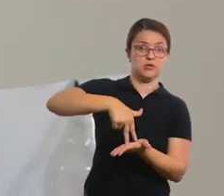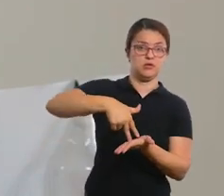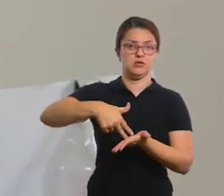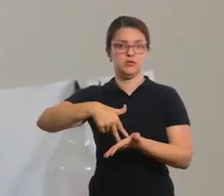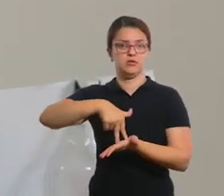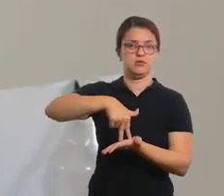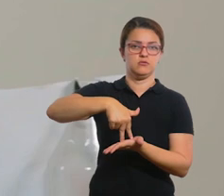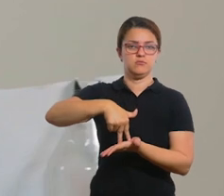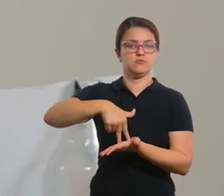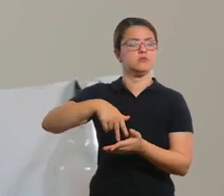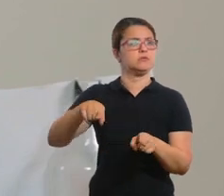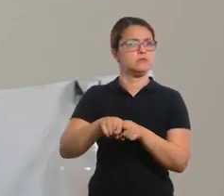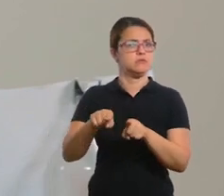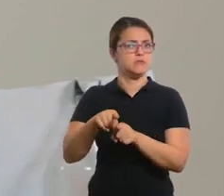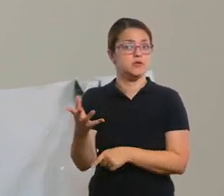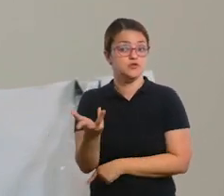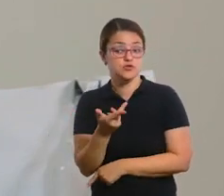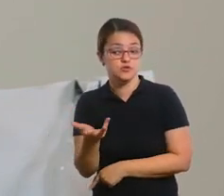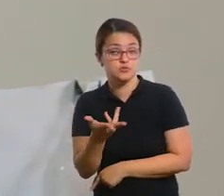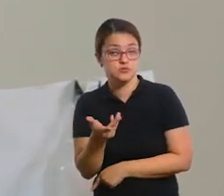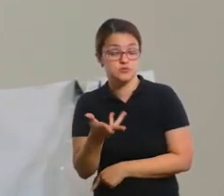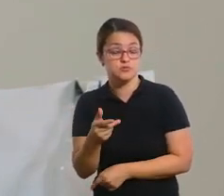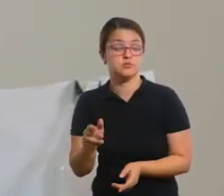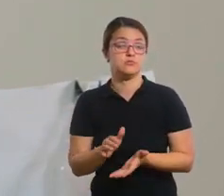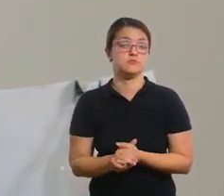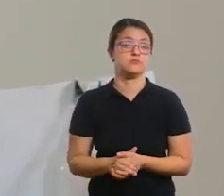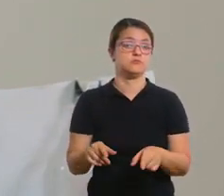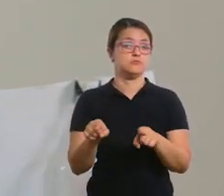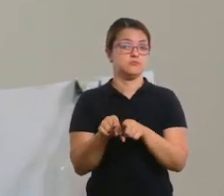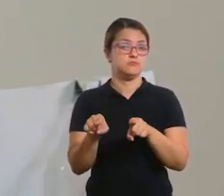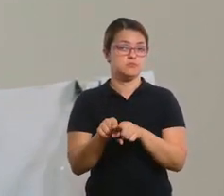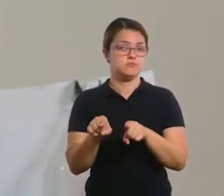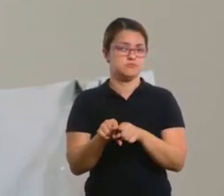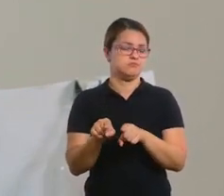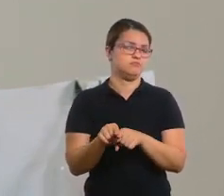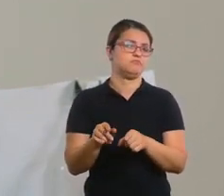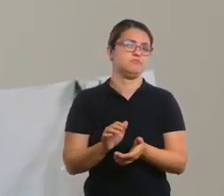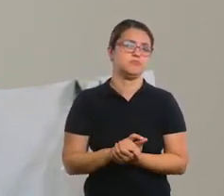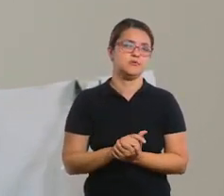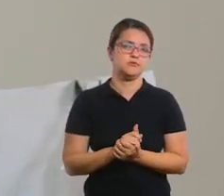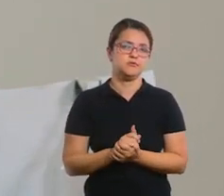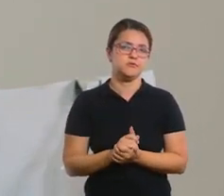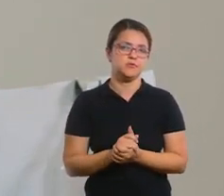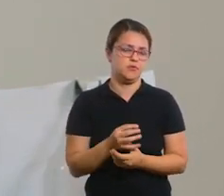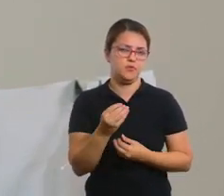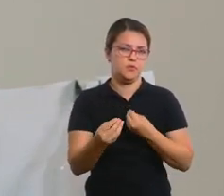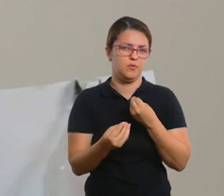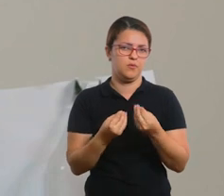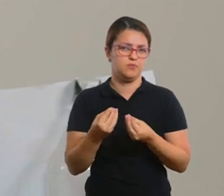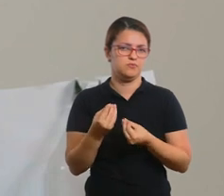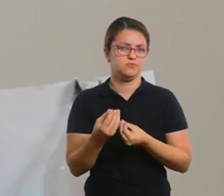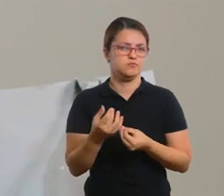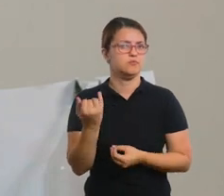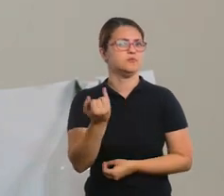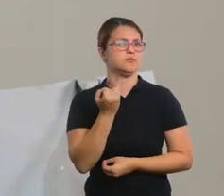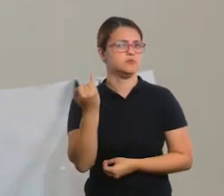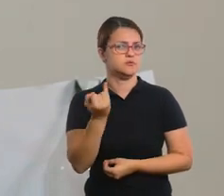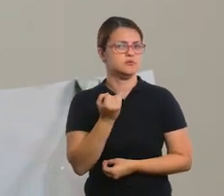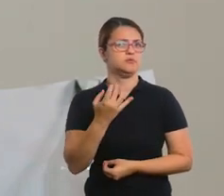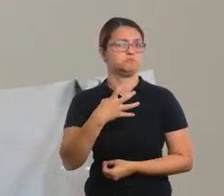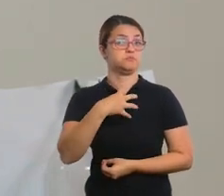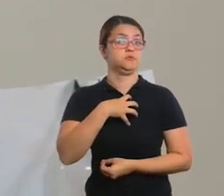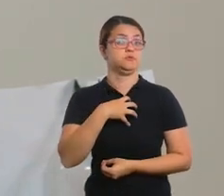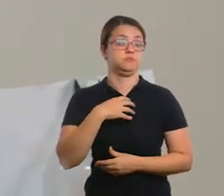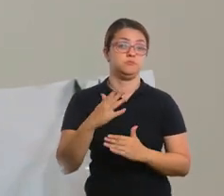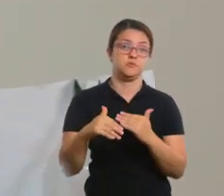também equilíbrio e agilidade. E claro que a gente vai também, em alguns momentos, ou a maior parte deles, o tempo de reação que é muito